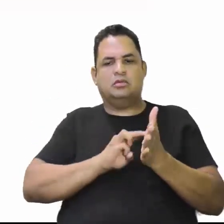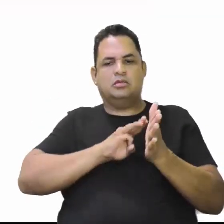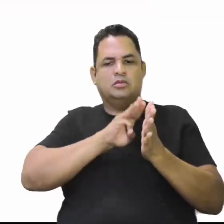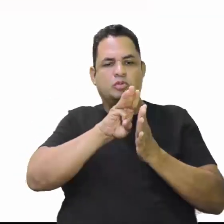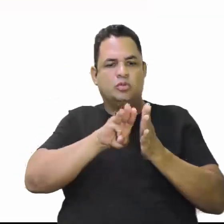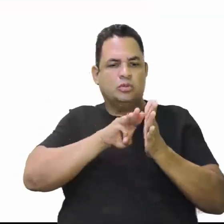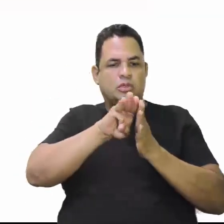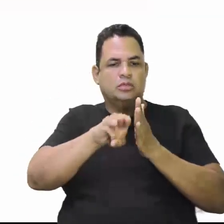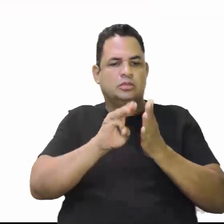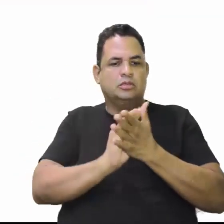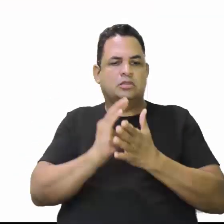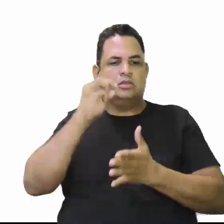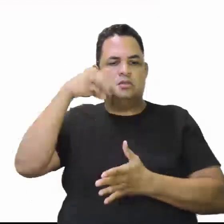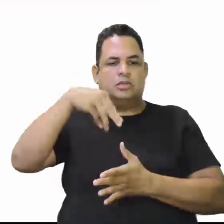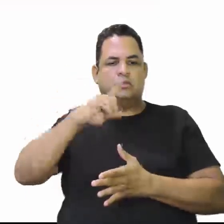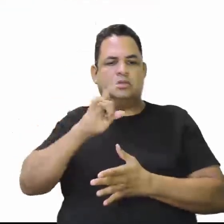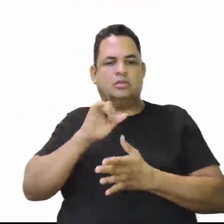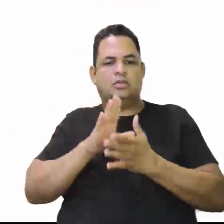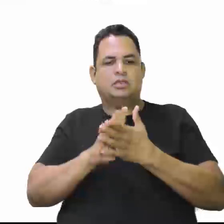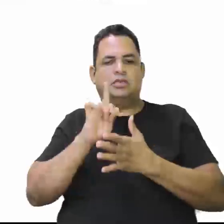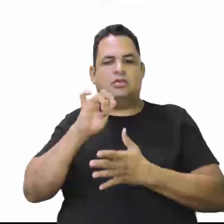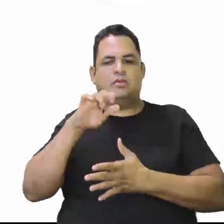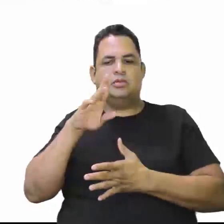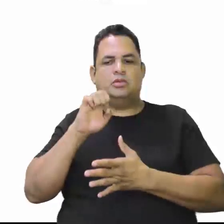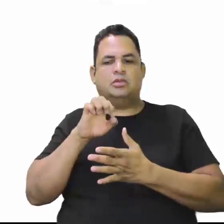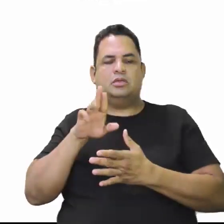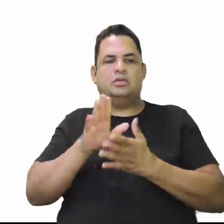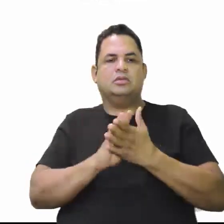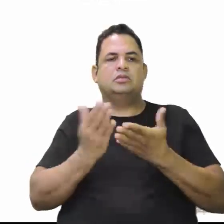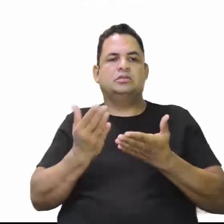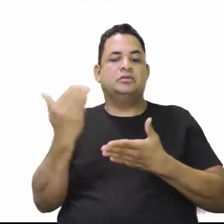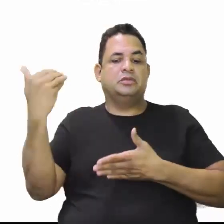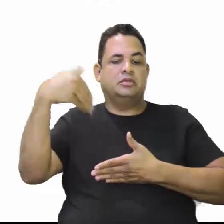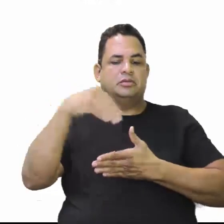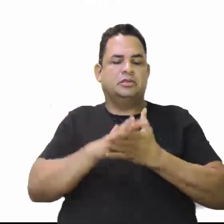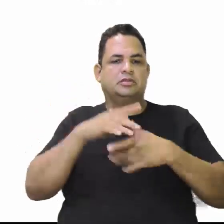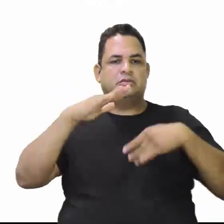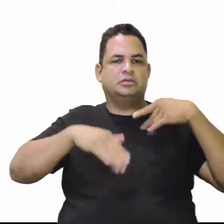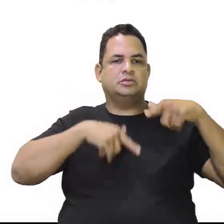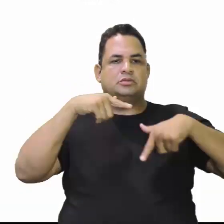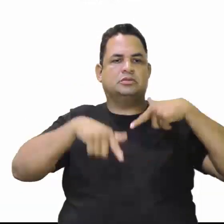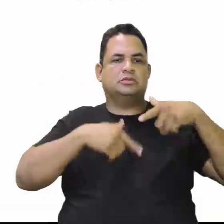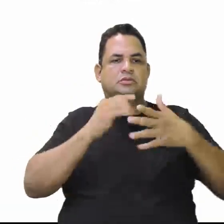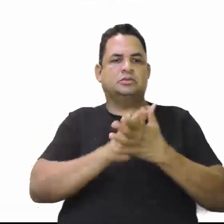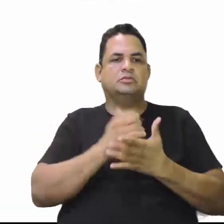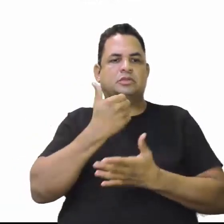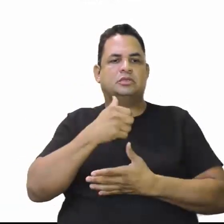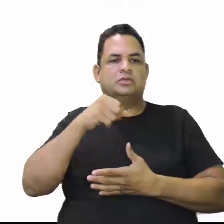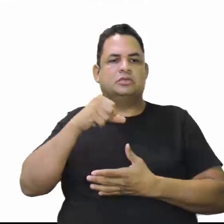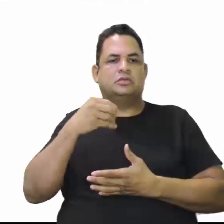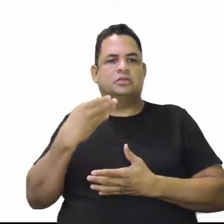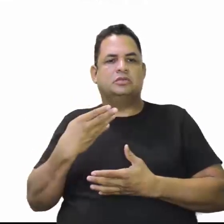Guaporé. Então, nós temos aí a vinda desses trabalhadores. Em 1943,